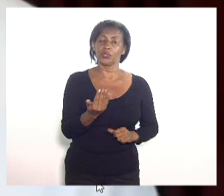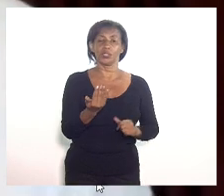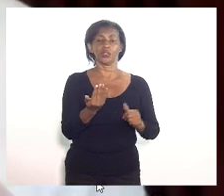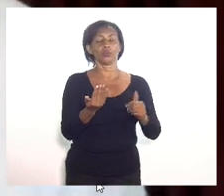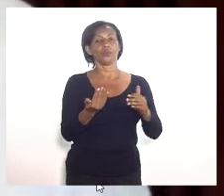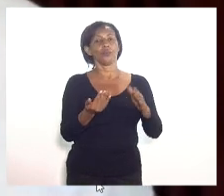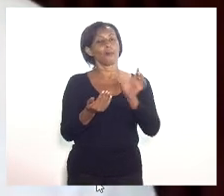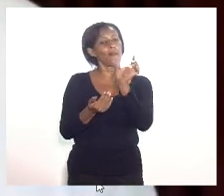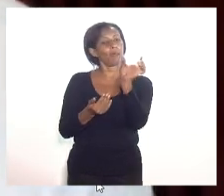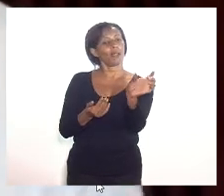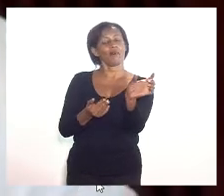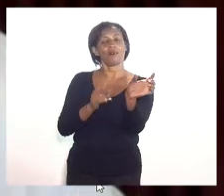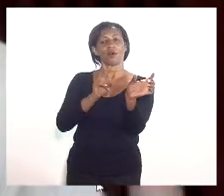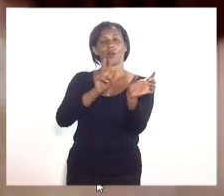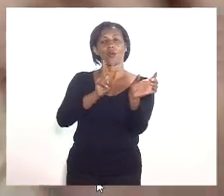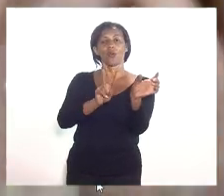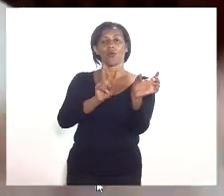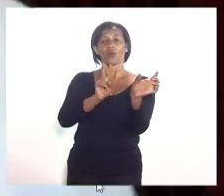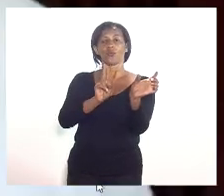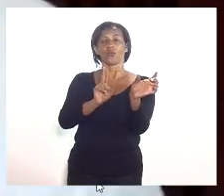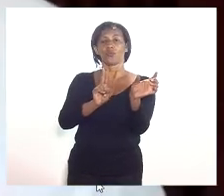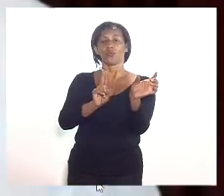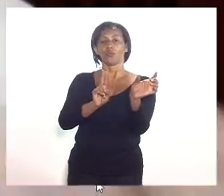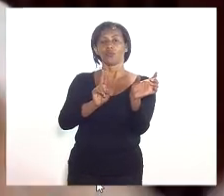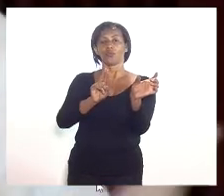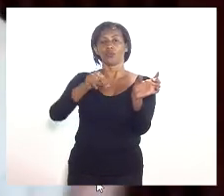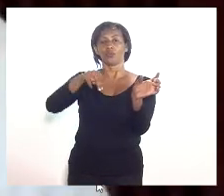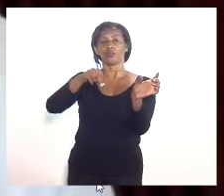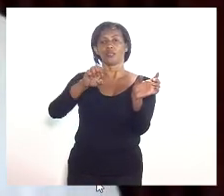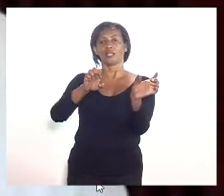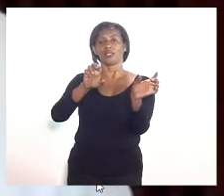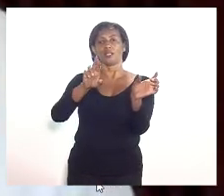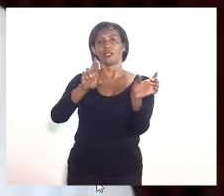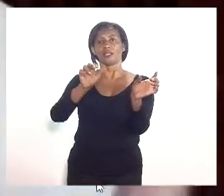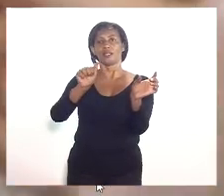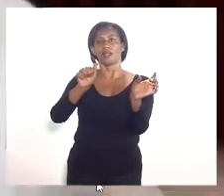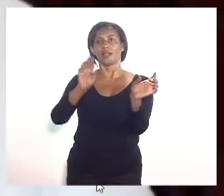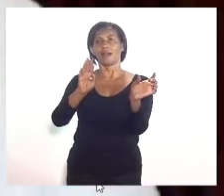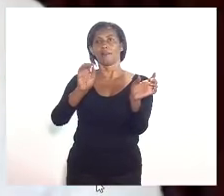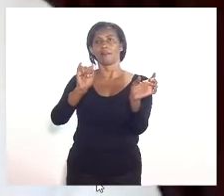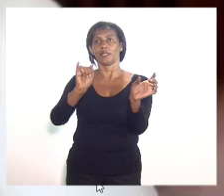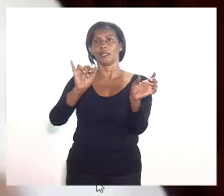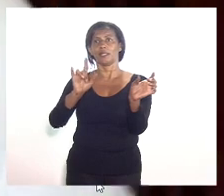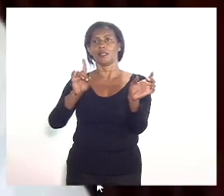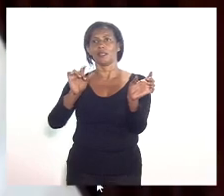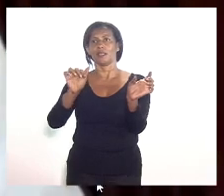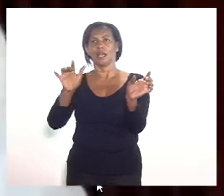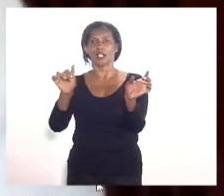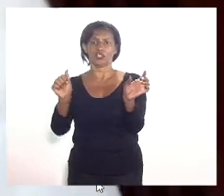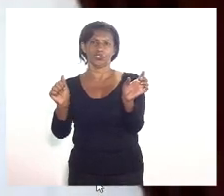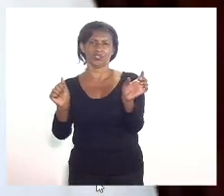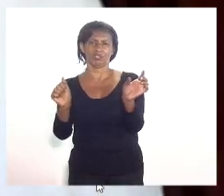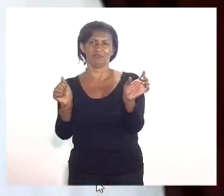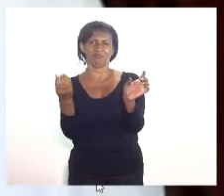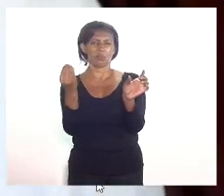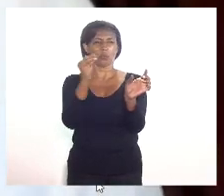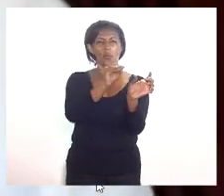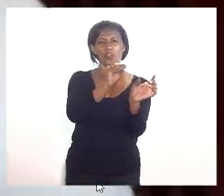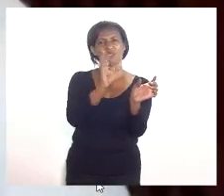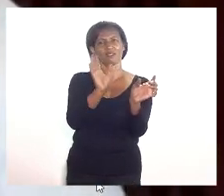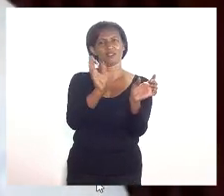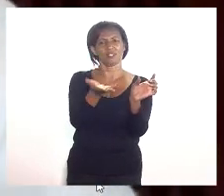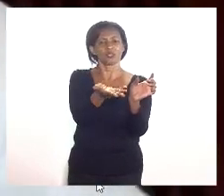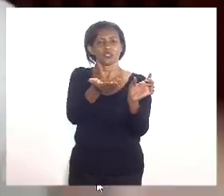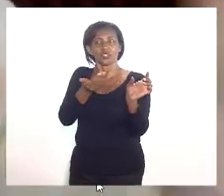vulnerabilidade, porque a própria defensoria faz esse entendimento. Então, é nesse sentido que eu não posso, então, colocar classe,